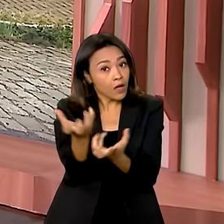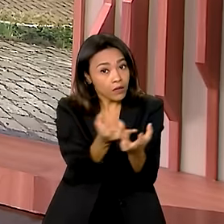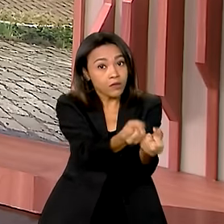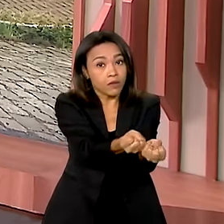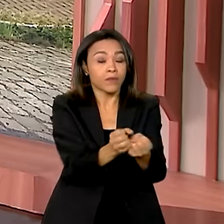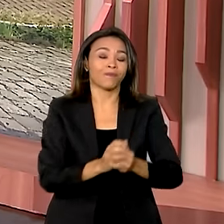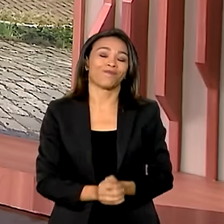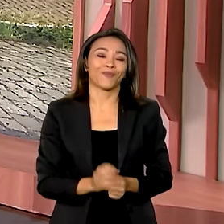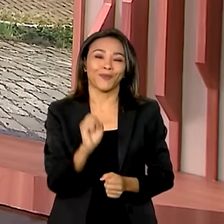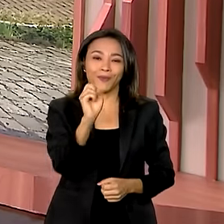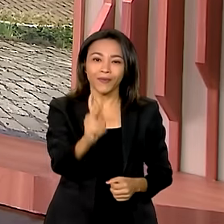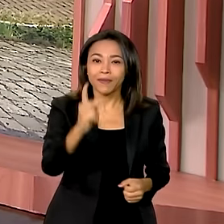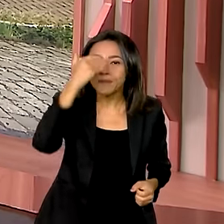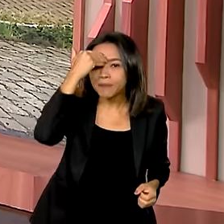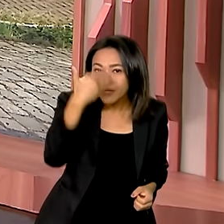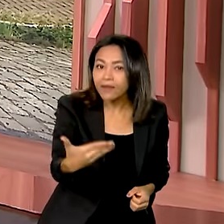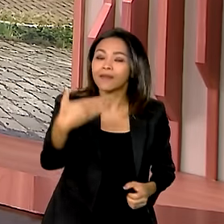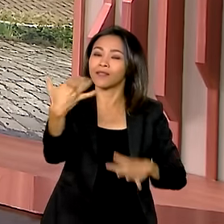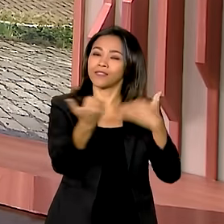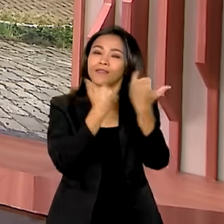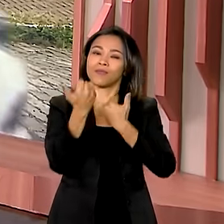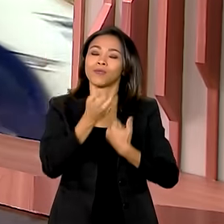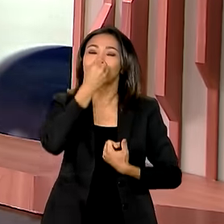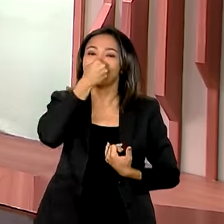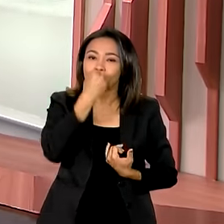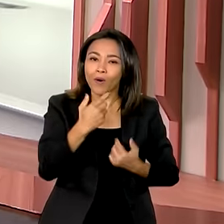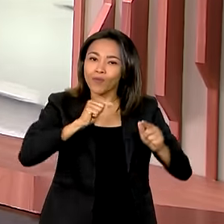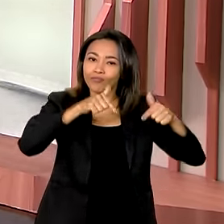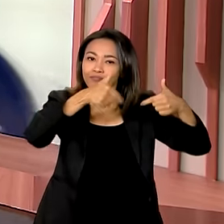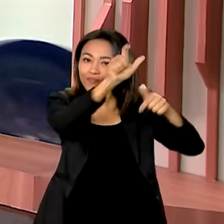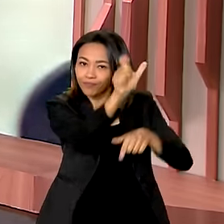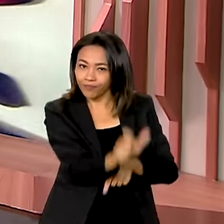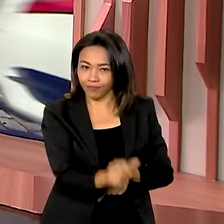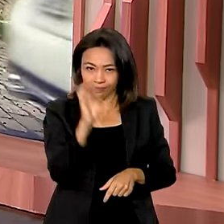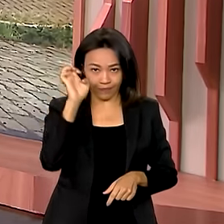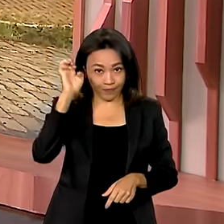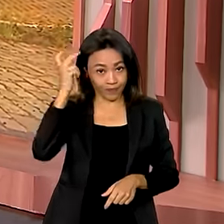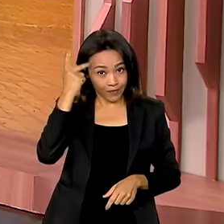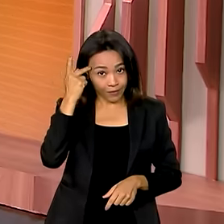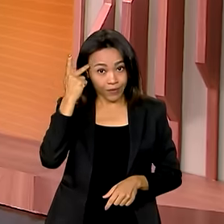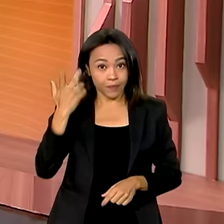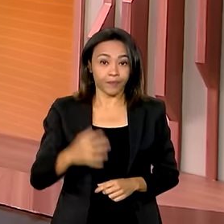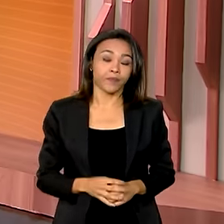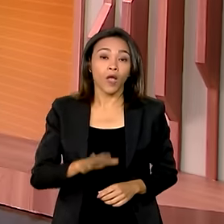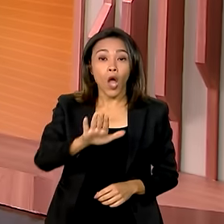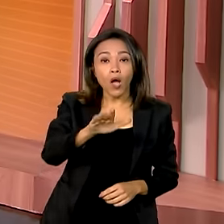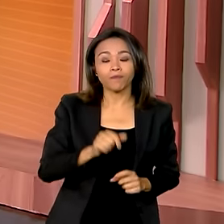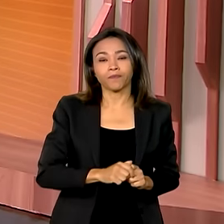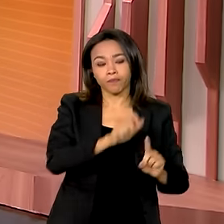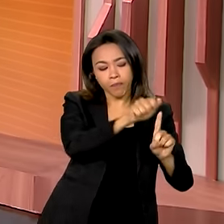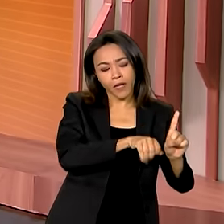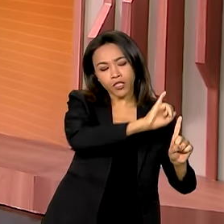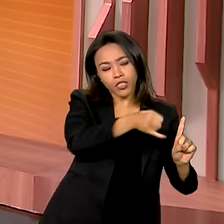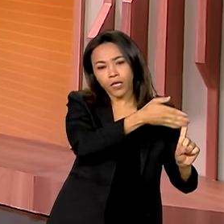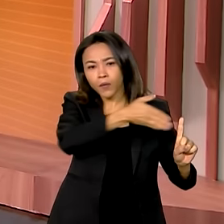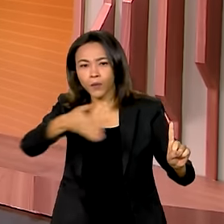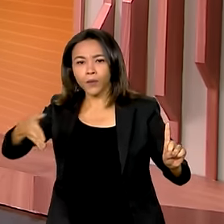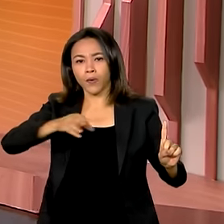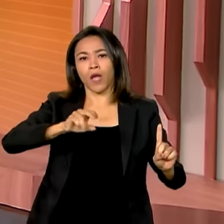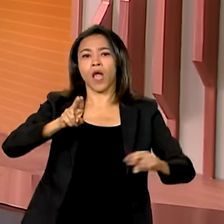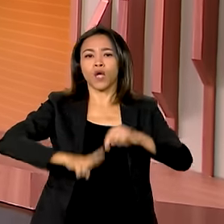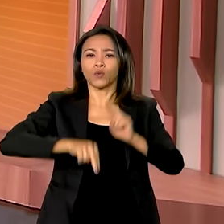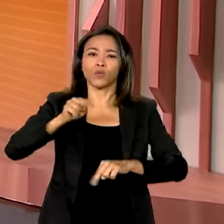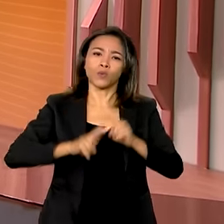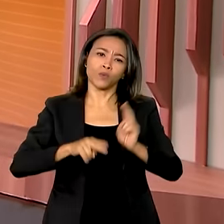Ok, Dimas. Obrigada pelas informações, bom trabalho para você em São Paulo. E olha, de janeiro a junho, a Força Nacional de